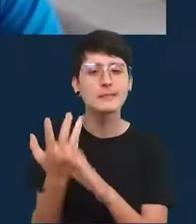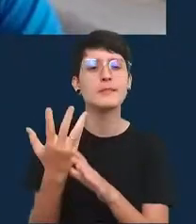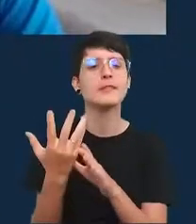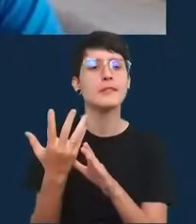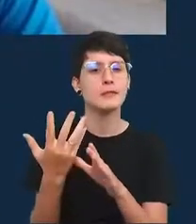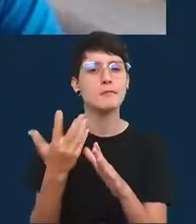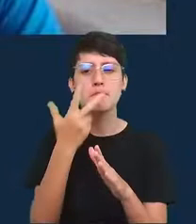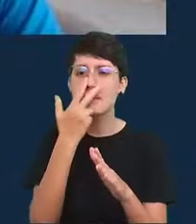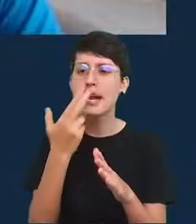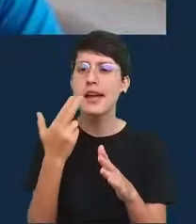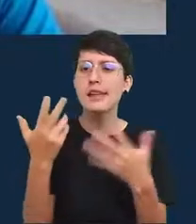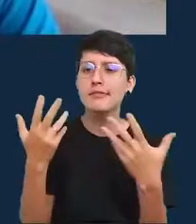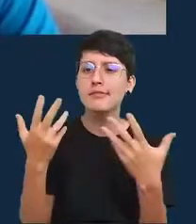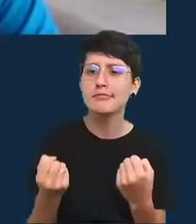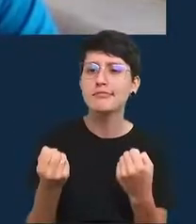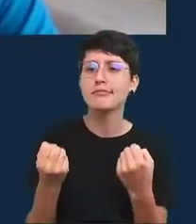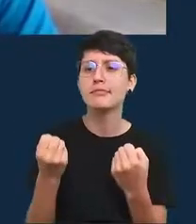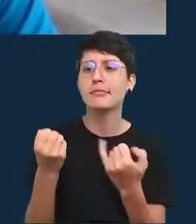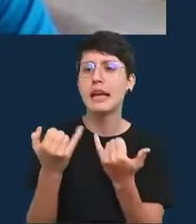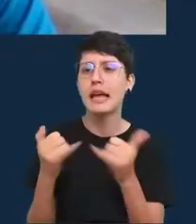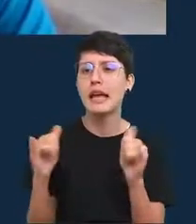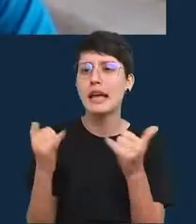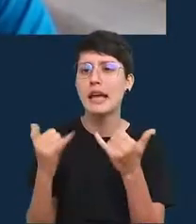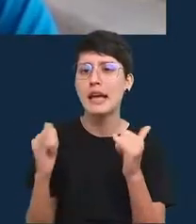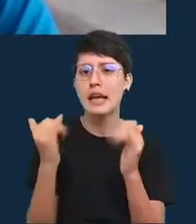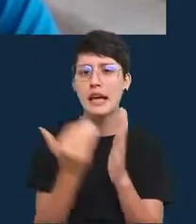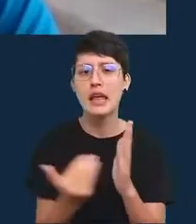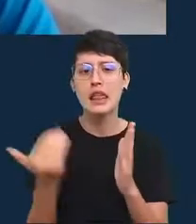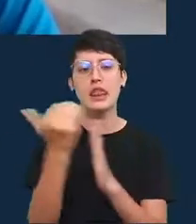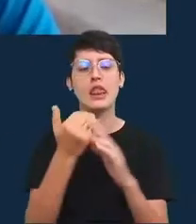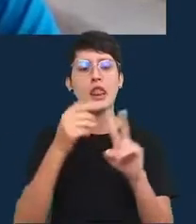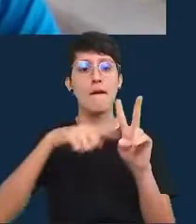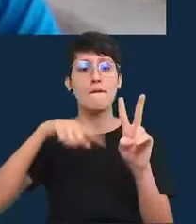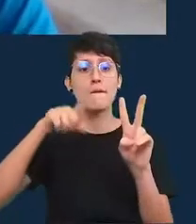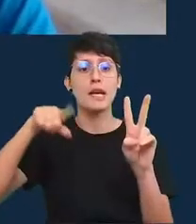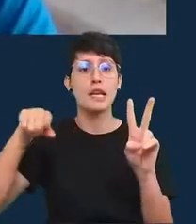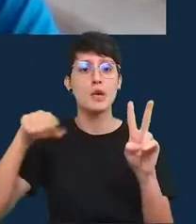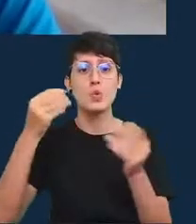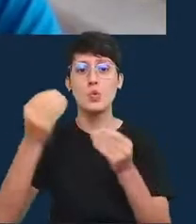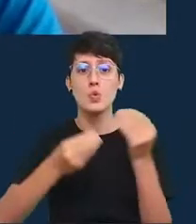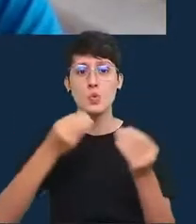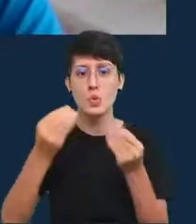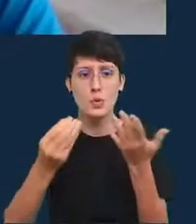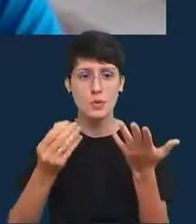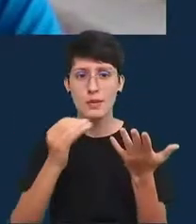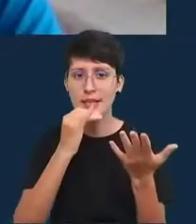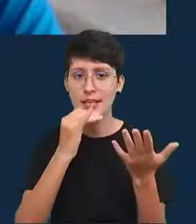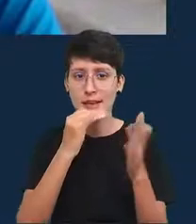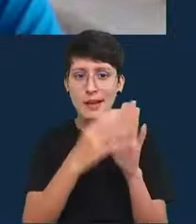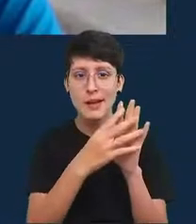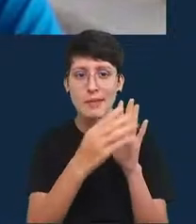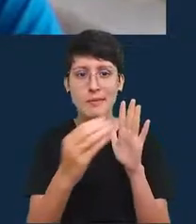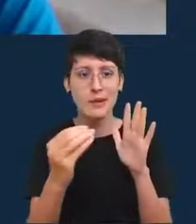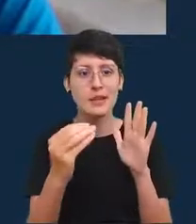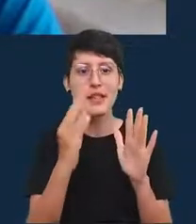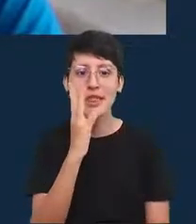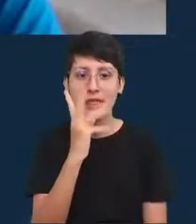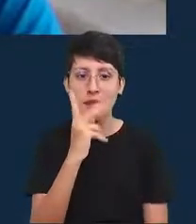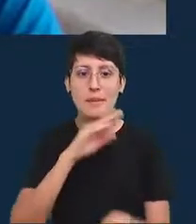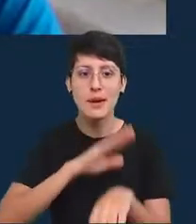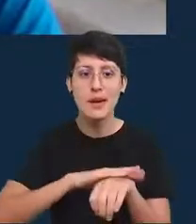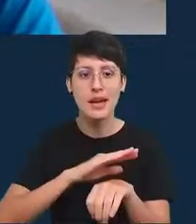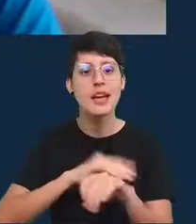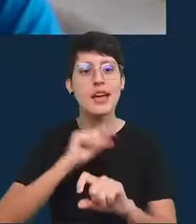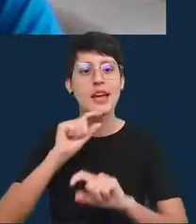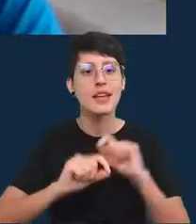com a emergência de variantes bom o modelo leva tempo essa é uma das coisas